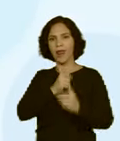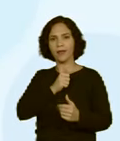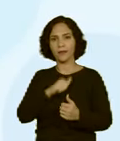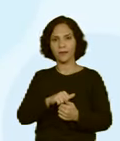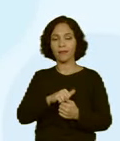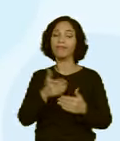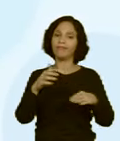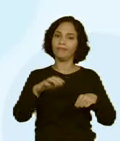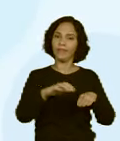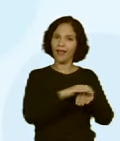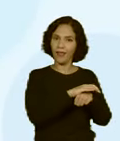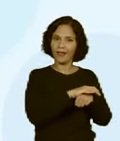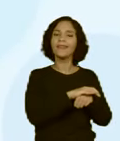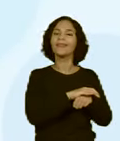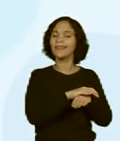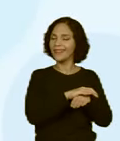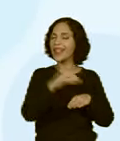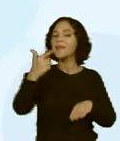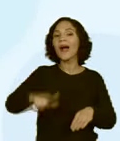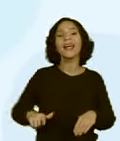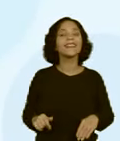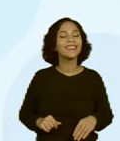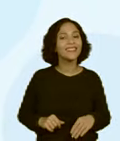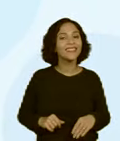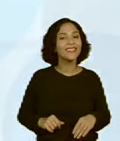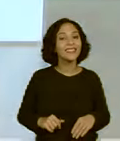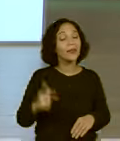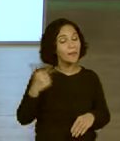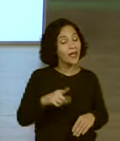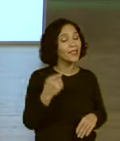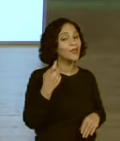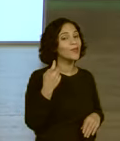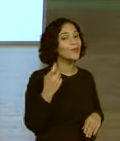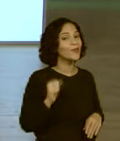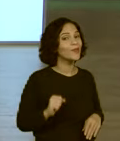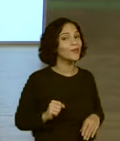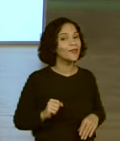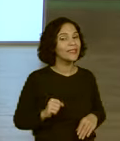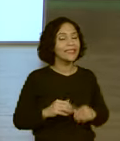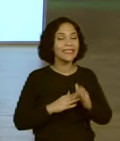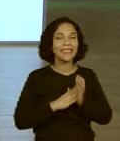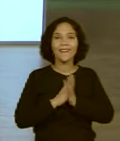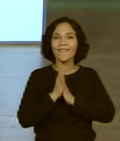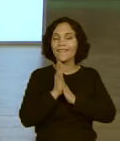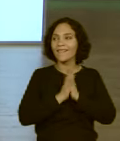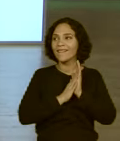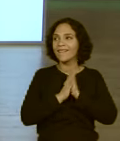Tênis. Tênis. Agora lembrei do tênis. Que mais? Lembra, tem mais um, pelo menos. mais um.